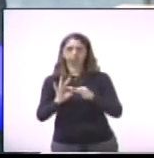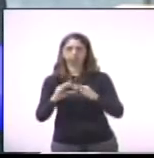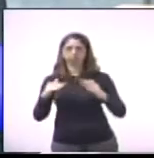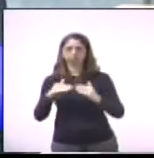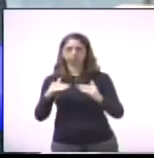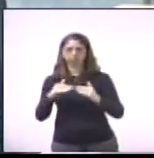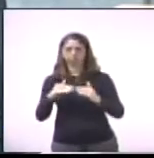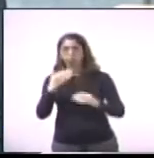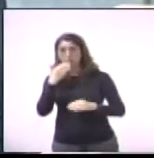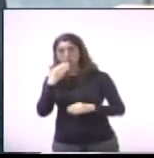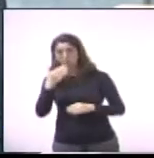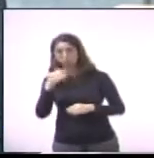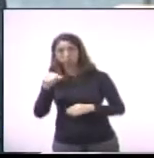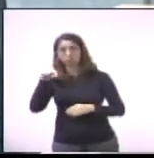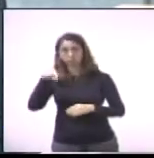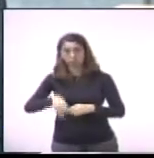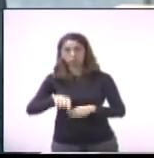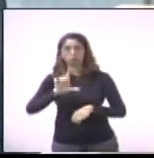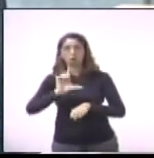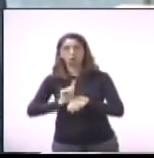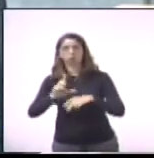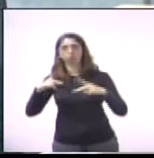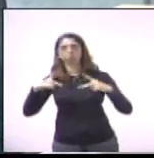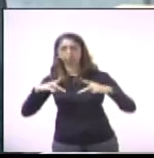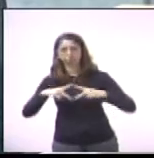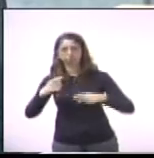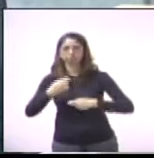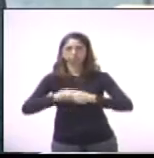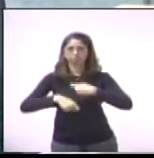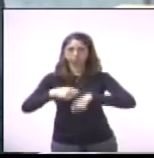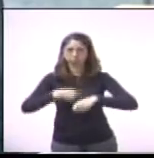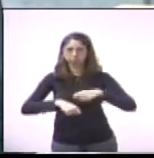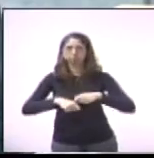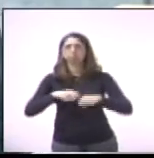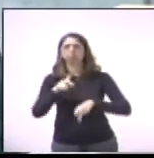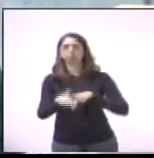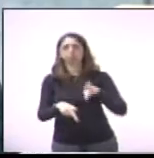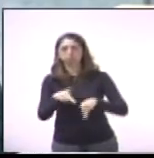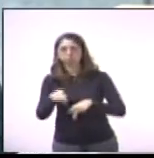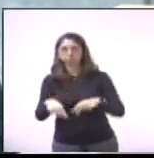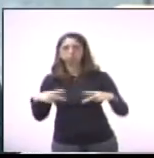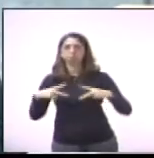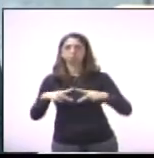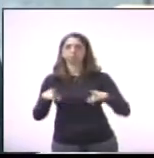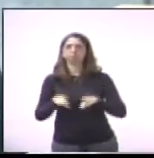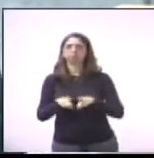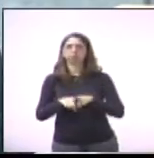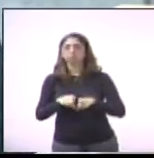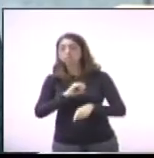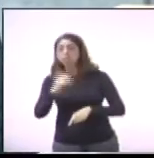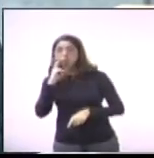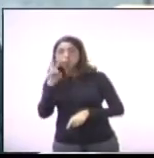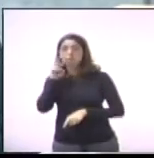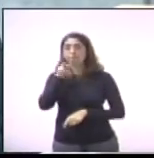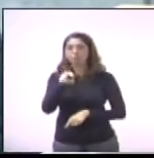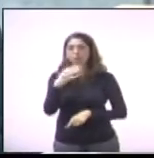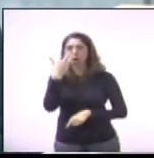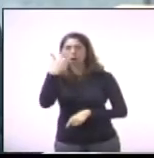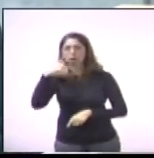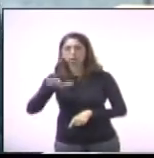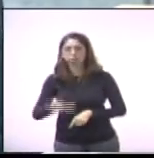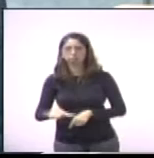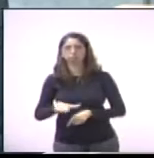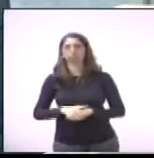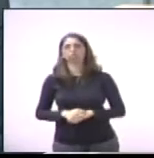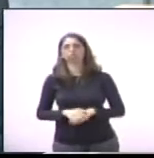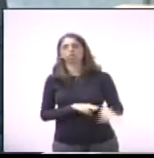comércios de Paulínia, os comerciantes, a população paulinense, quando se deparem com alguma criança, como foi o